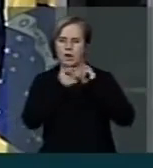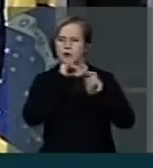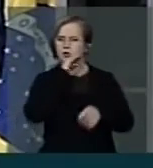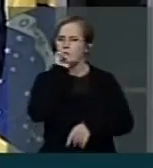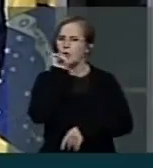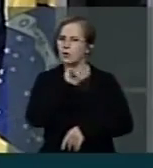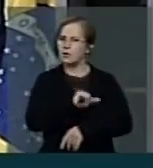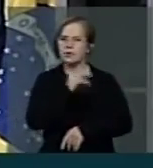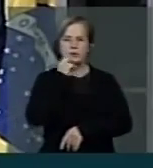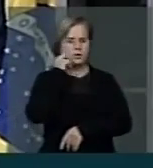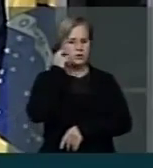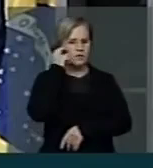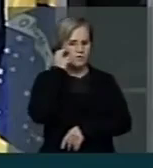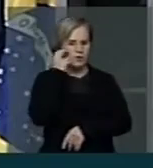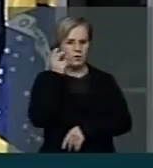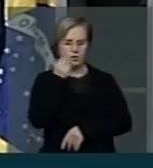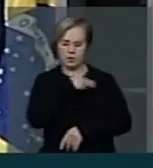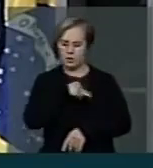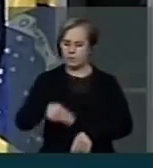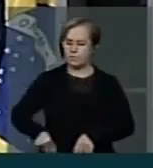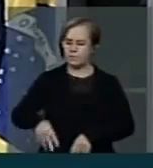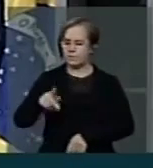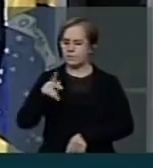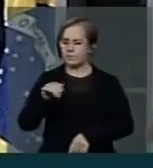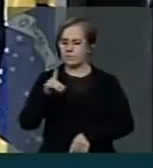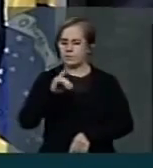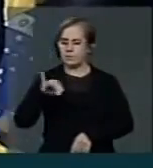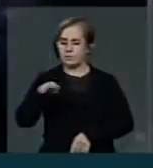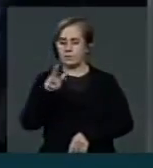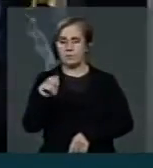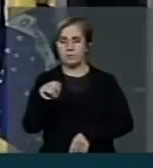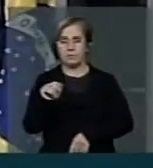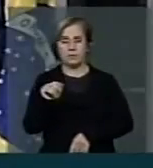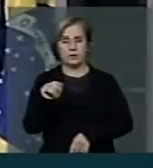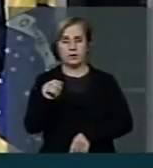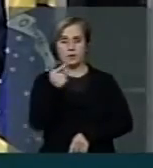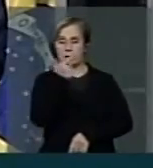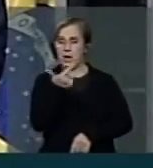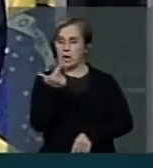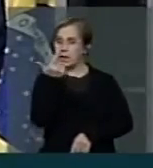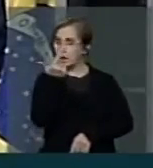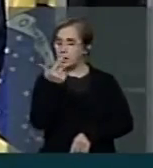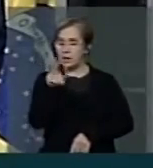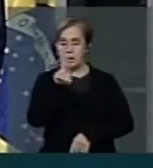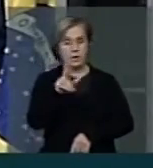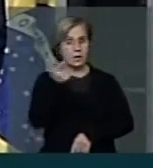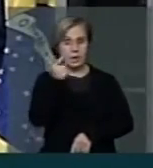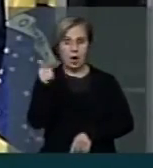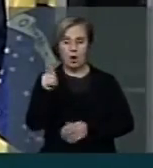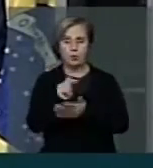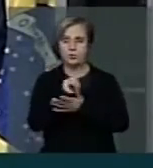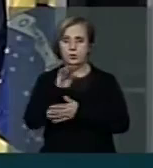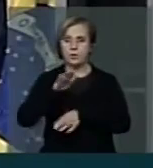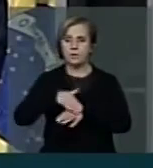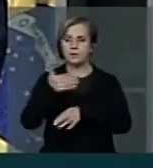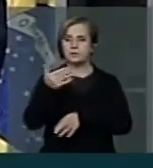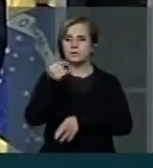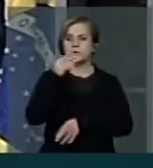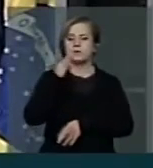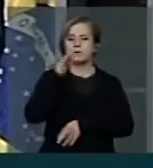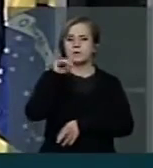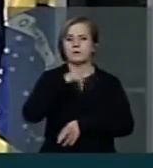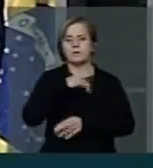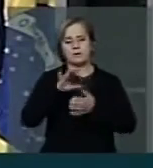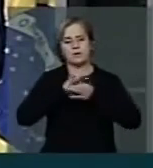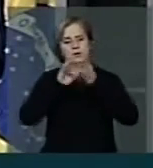que o ministro Padilha deixou de utilizar mais de 17 bilhões que estavam disponíveis